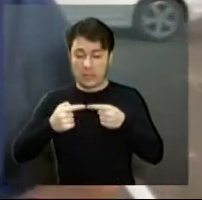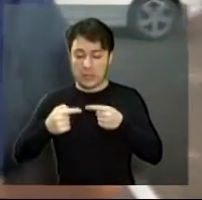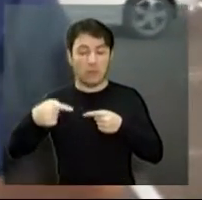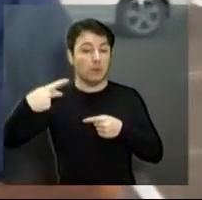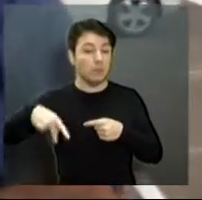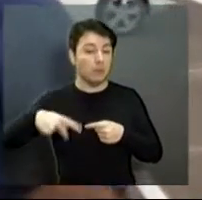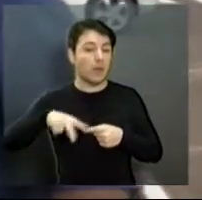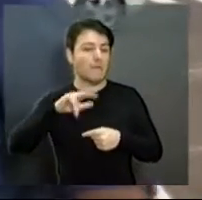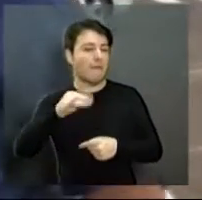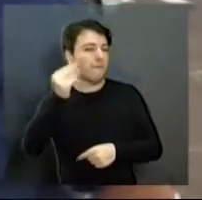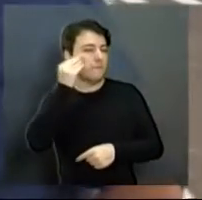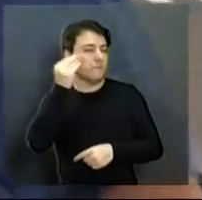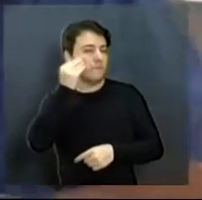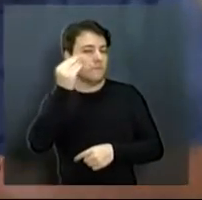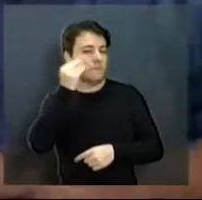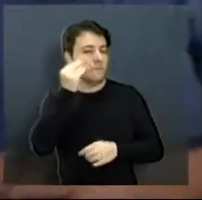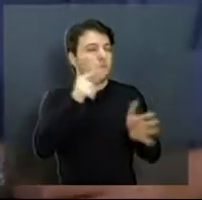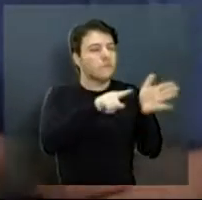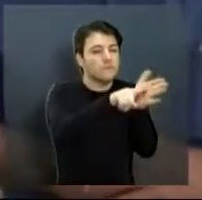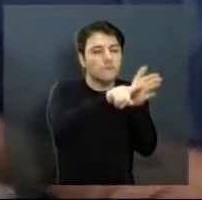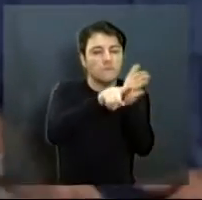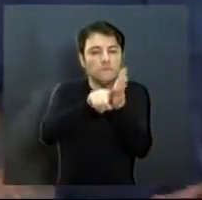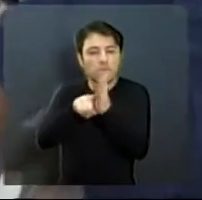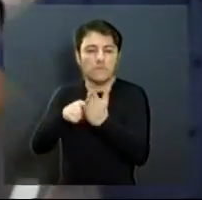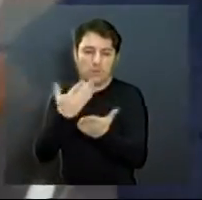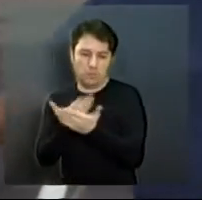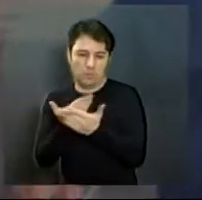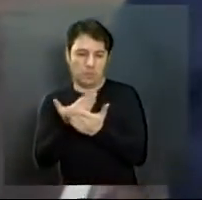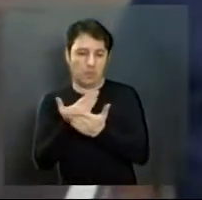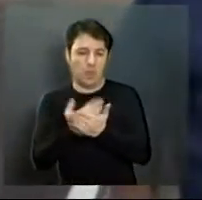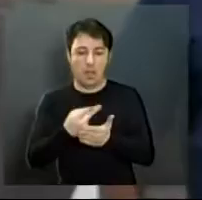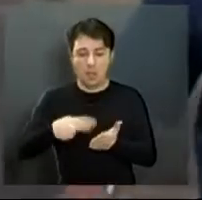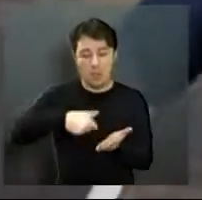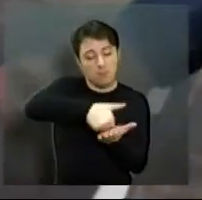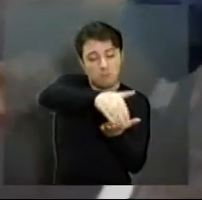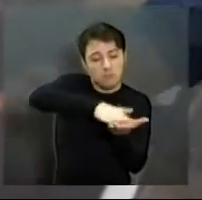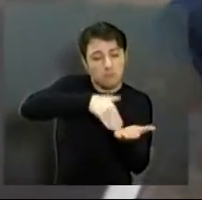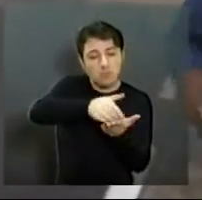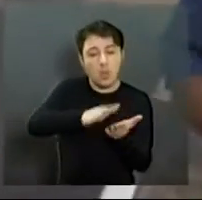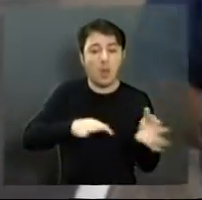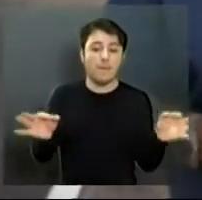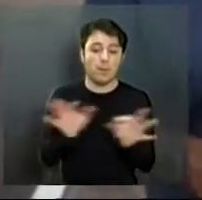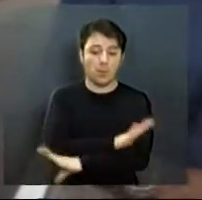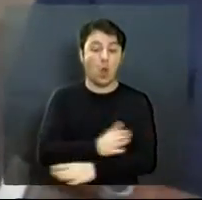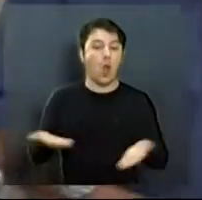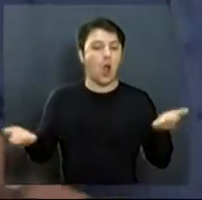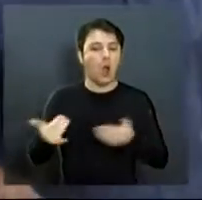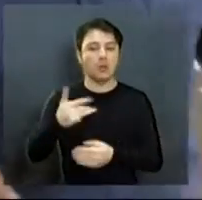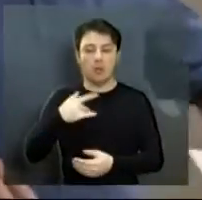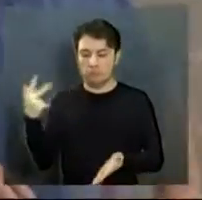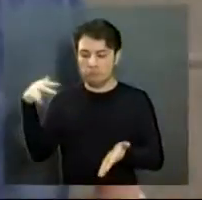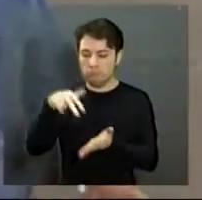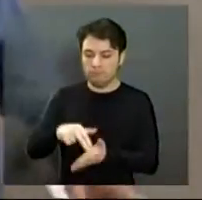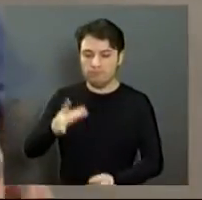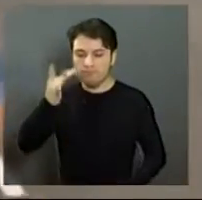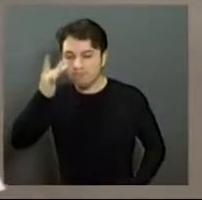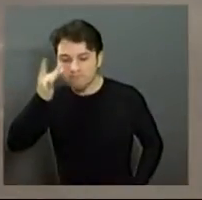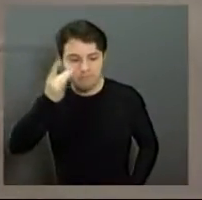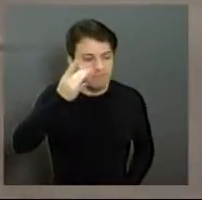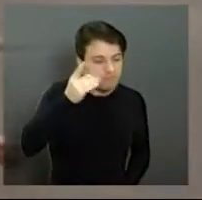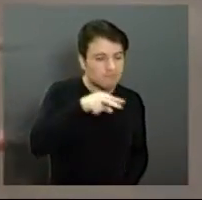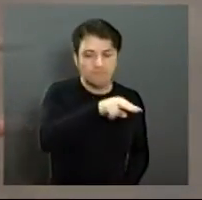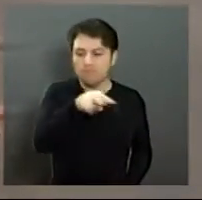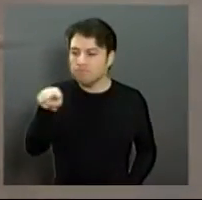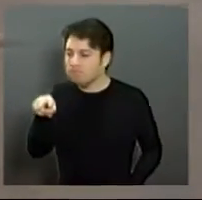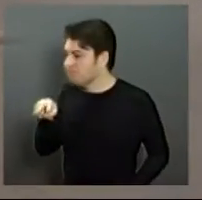eles estariam vindo fazer toda a parte de sinalização de solo. Estou aqui hoje comprovando, deu uma melhorada aqui